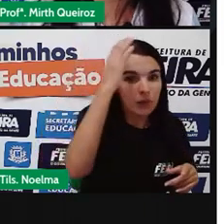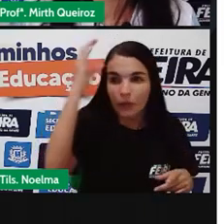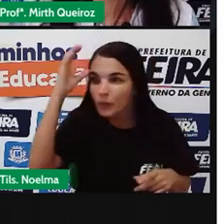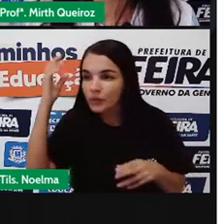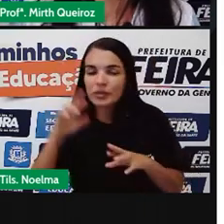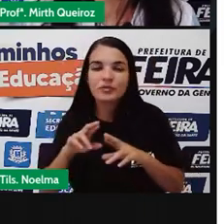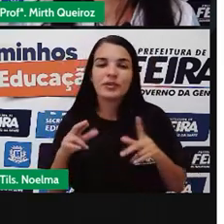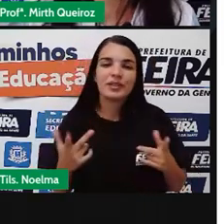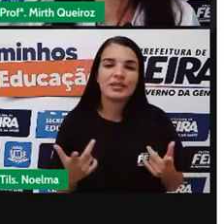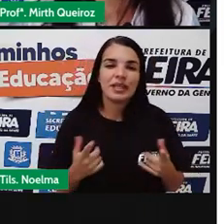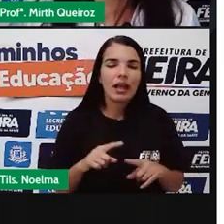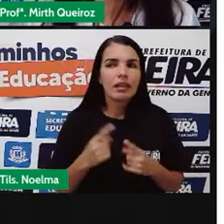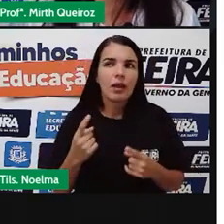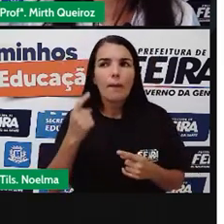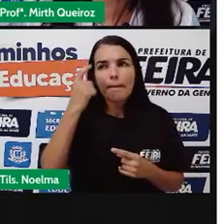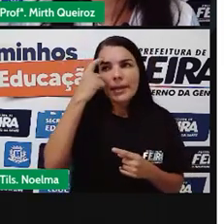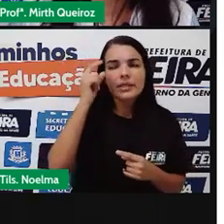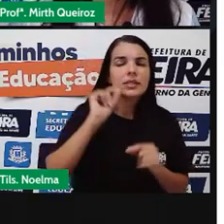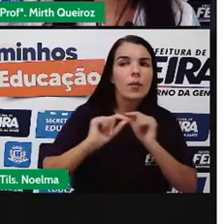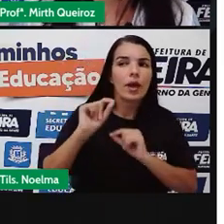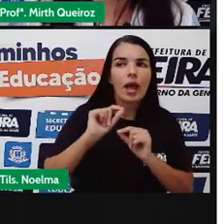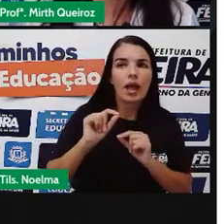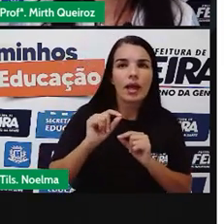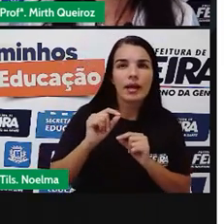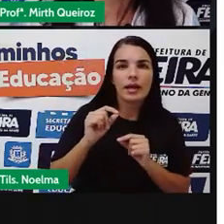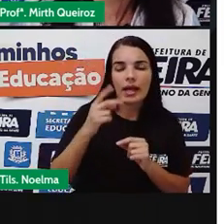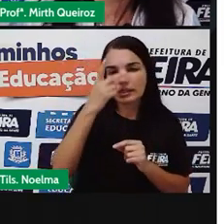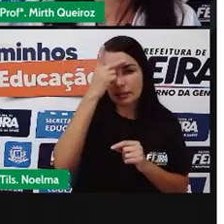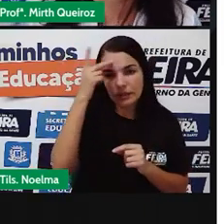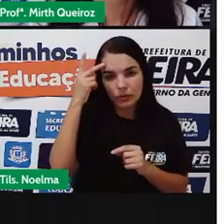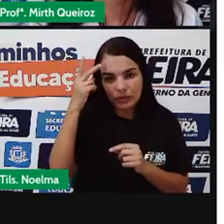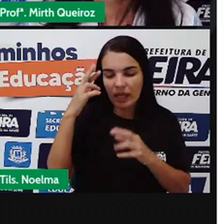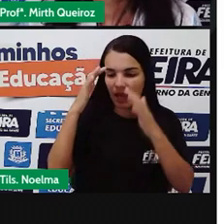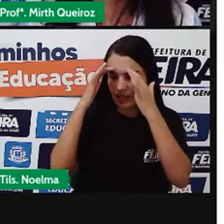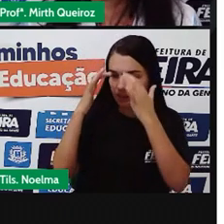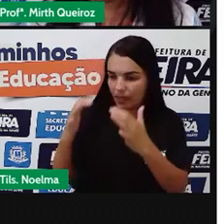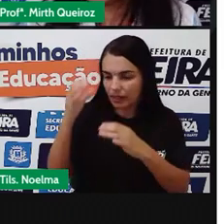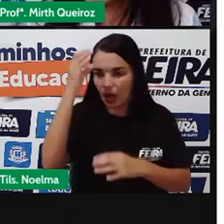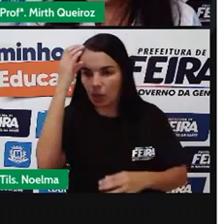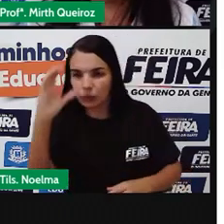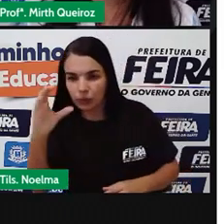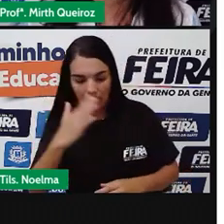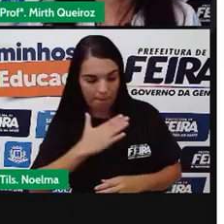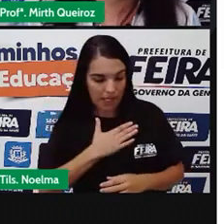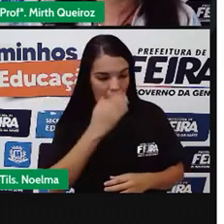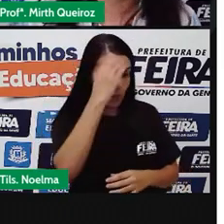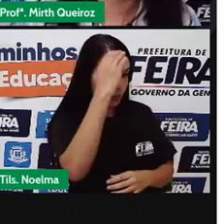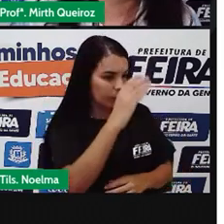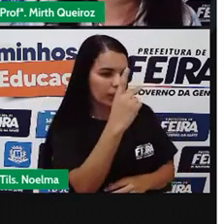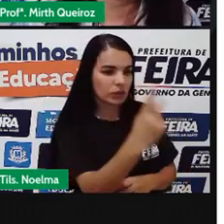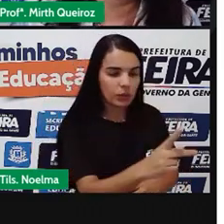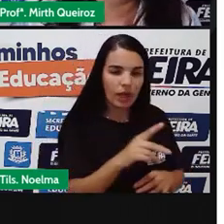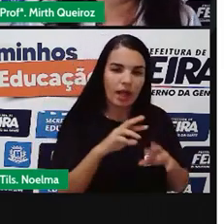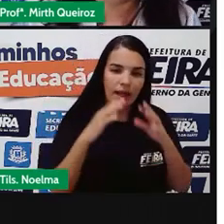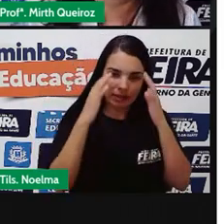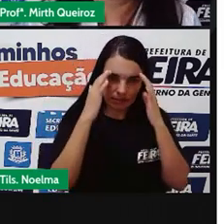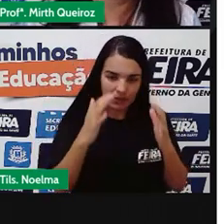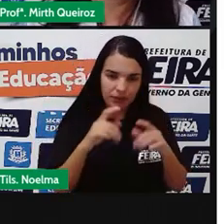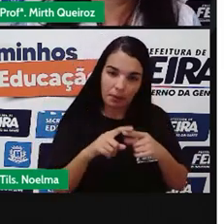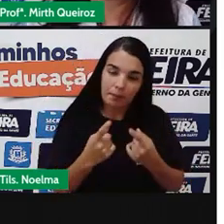pressupõe-se que a pessoa não respeite a cultura da outra. Quando, na verdade, isso não